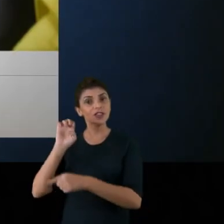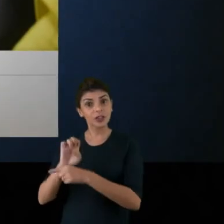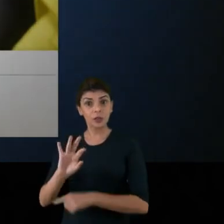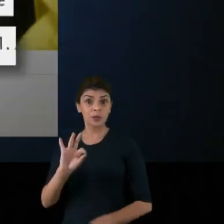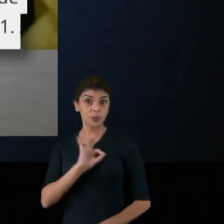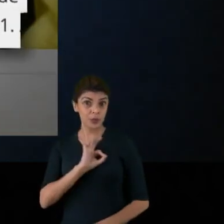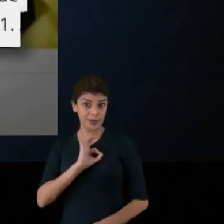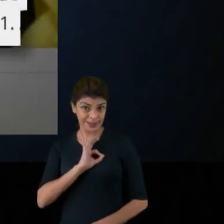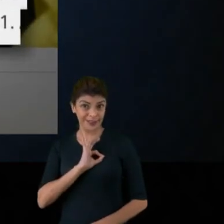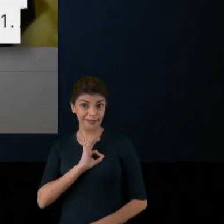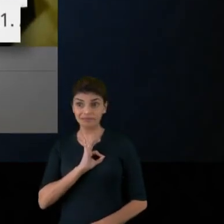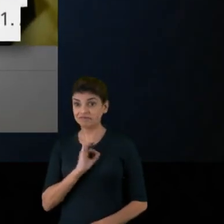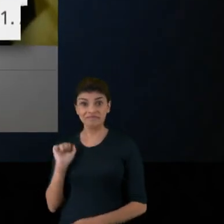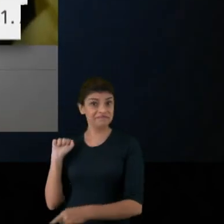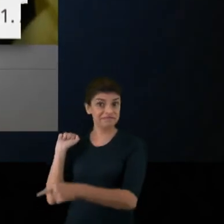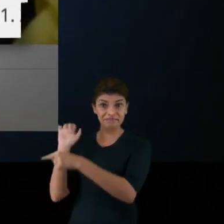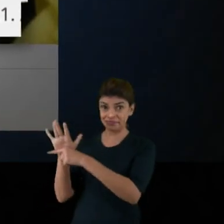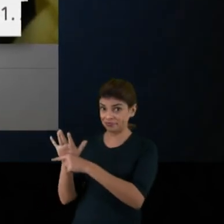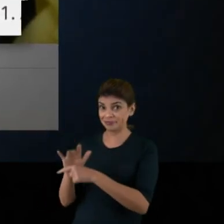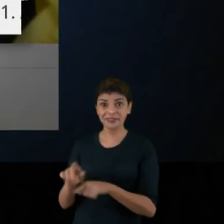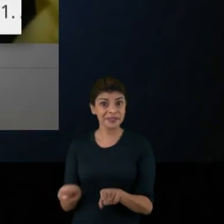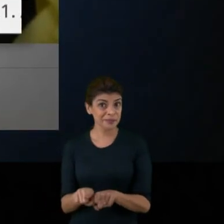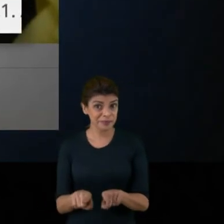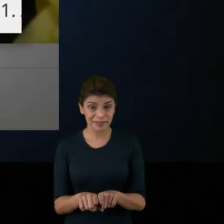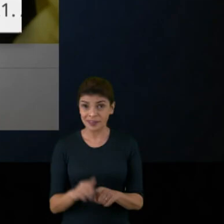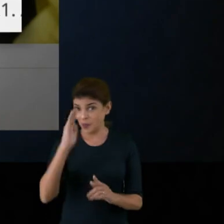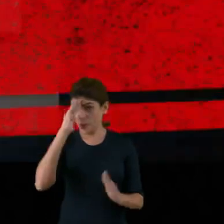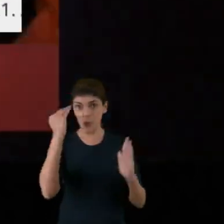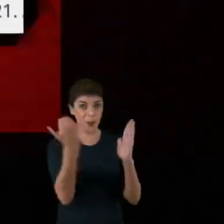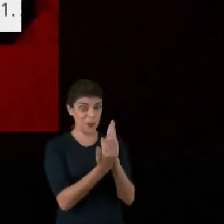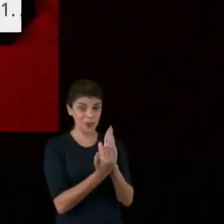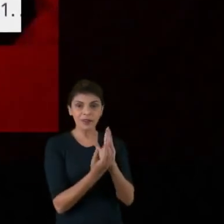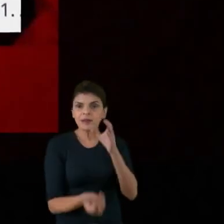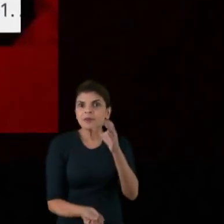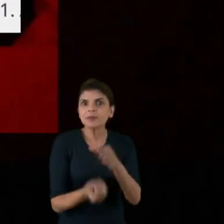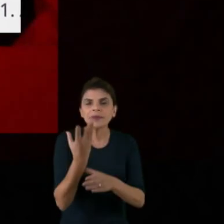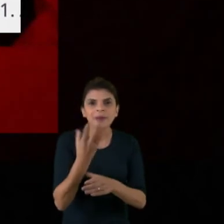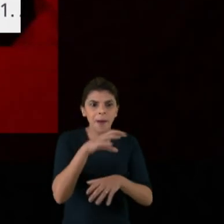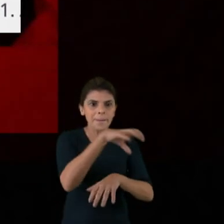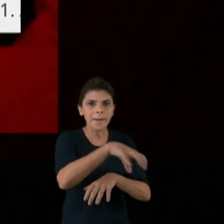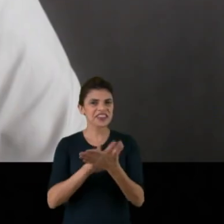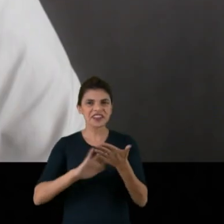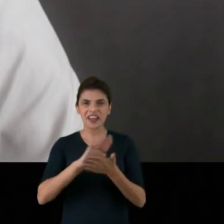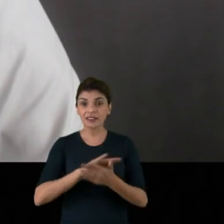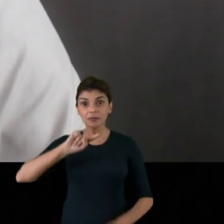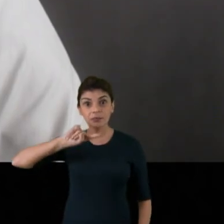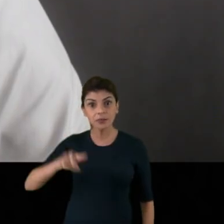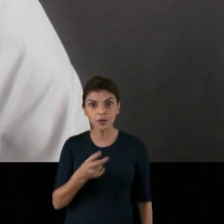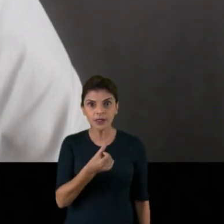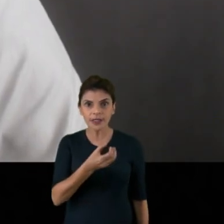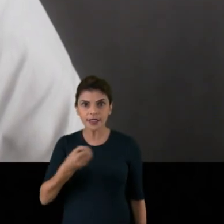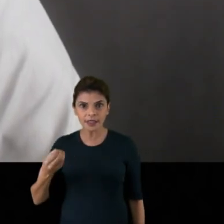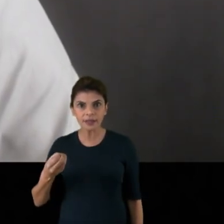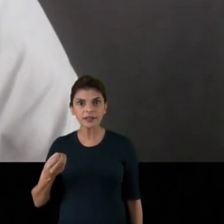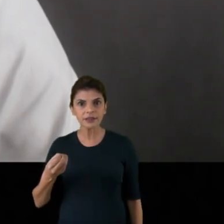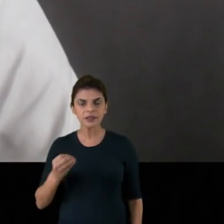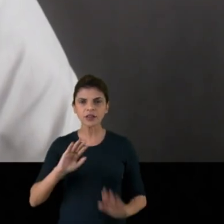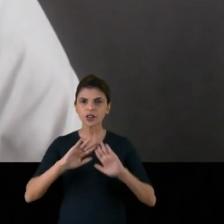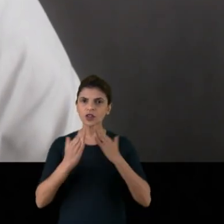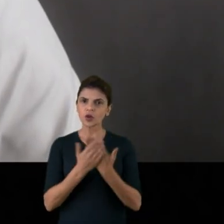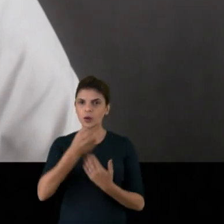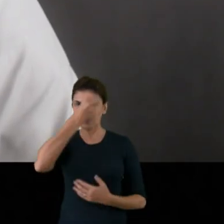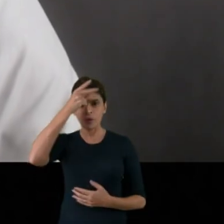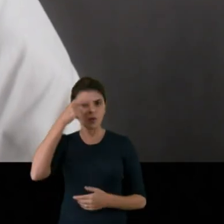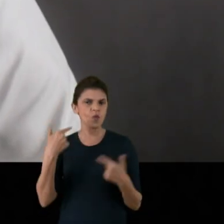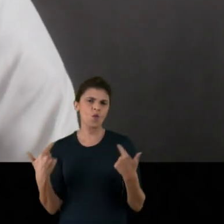Prometeu fazer parcerias com o governo do estado e com a polícia militar. Não cumpriu. E tem mais. Nenhuma das quase